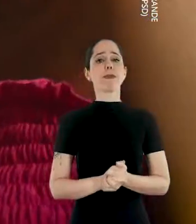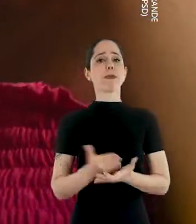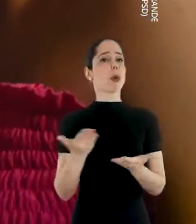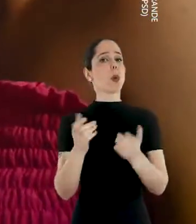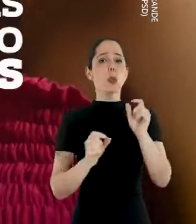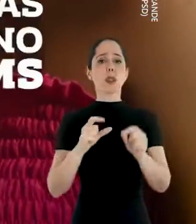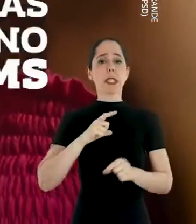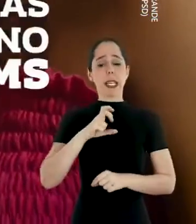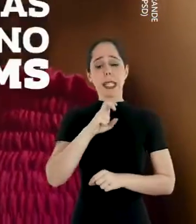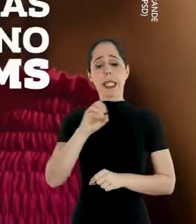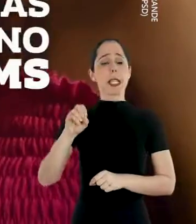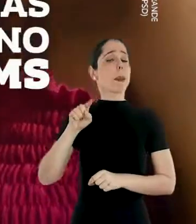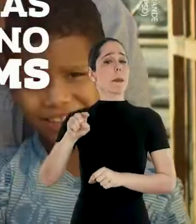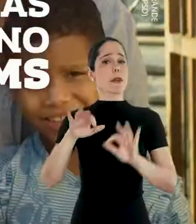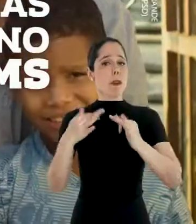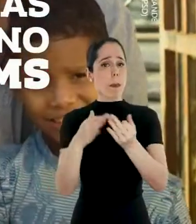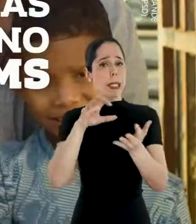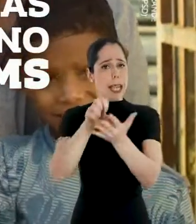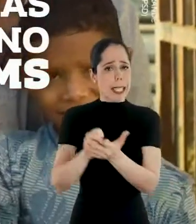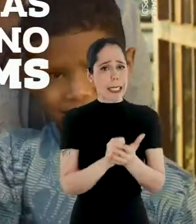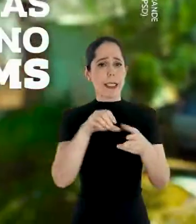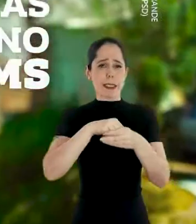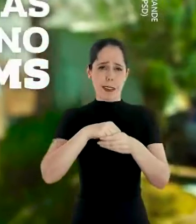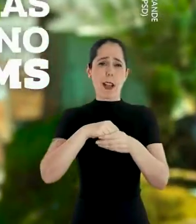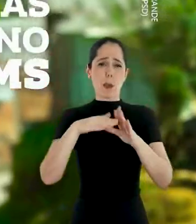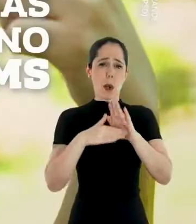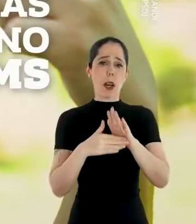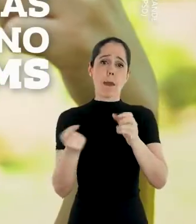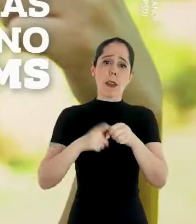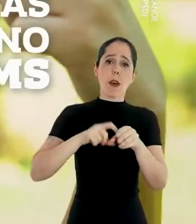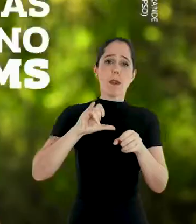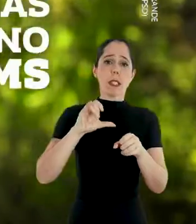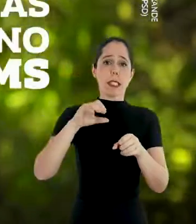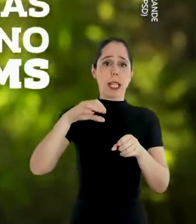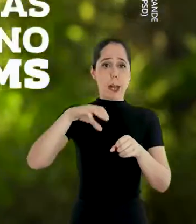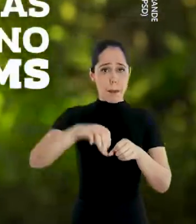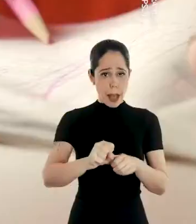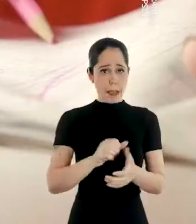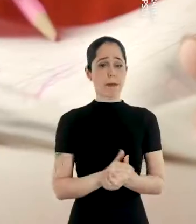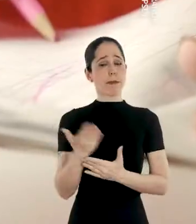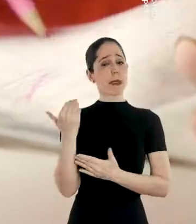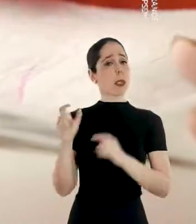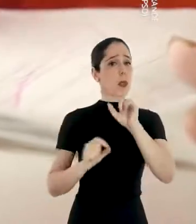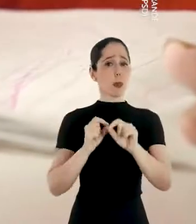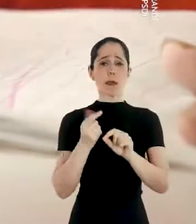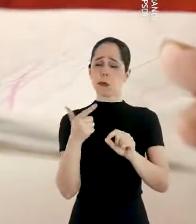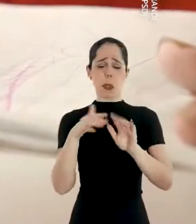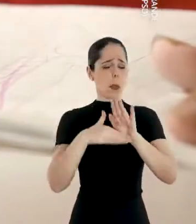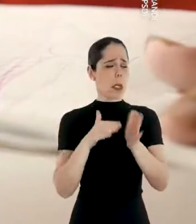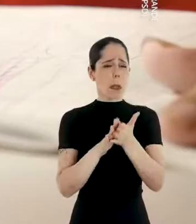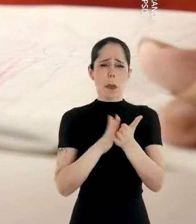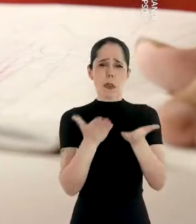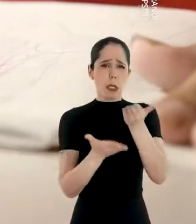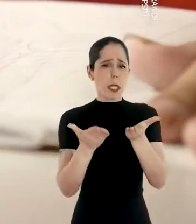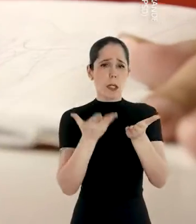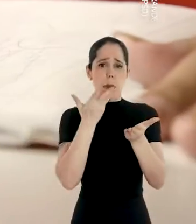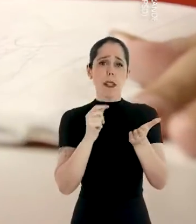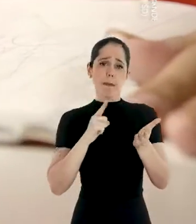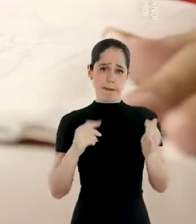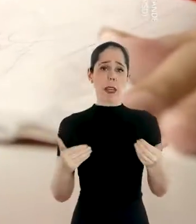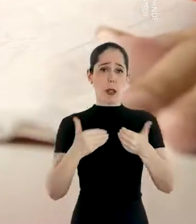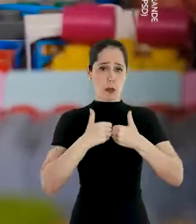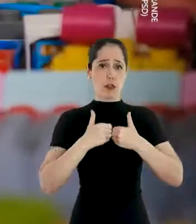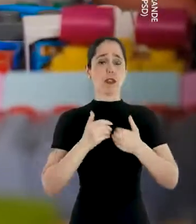mulheres. Hoje, são 500 mil cadastradas no Devolve ICMS. Antes, não havia nenhum programa de